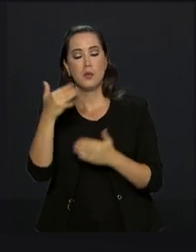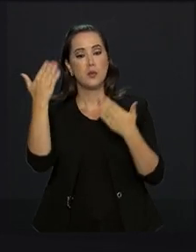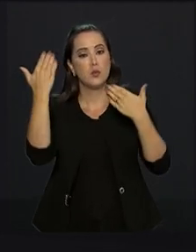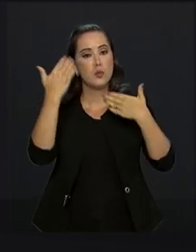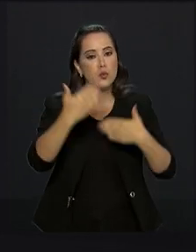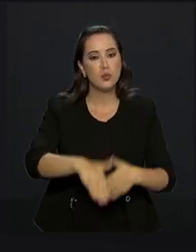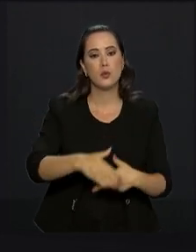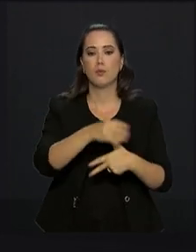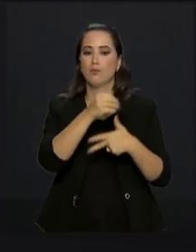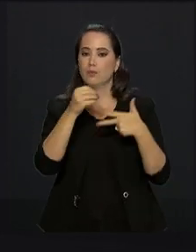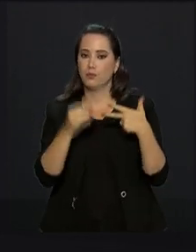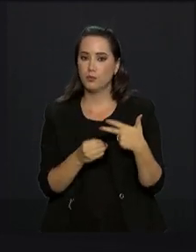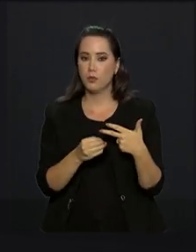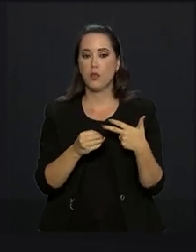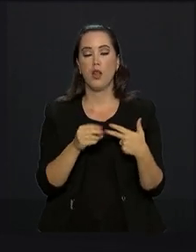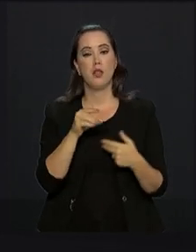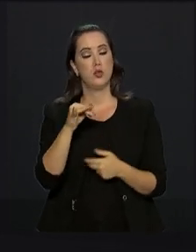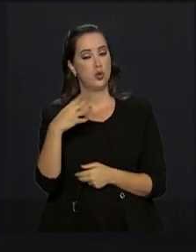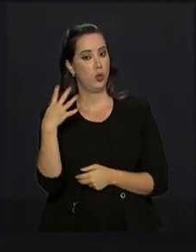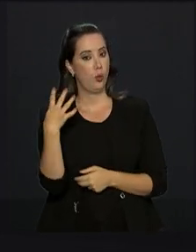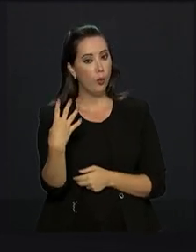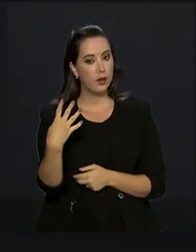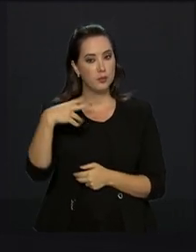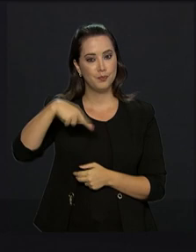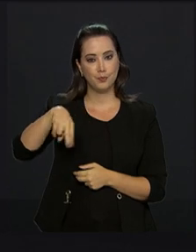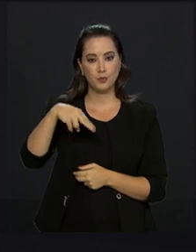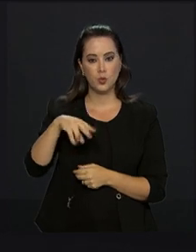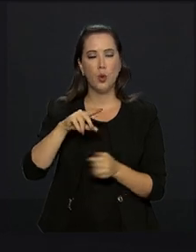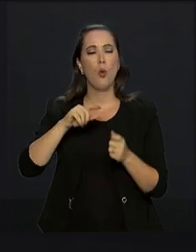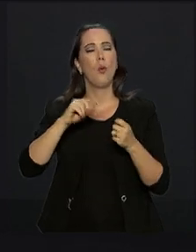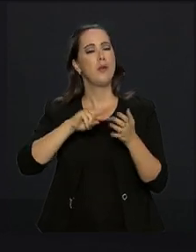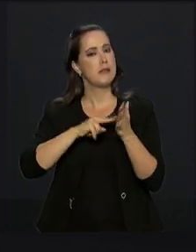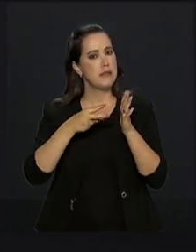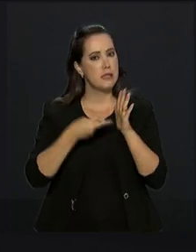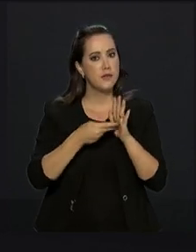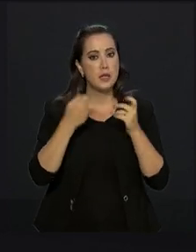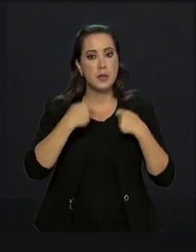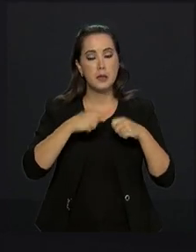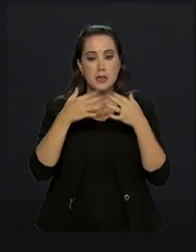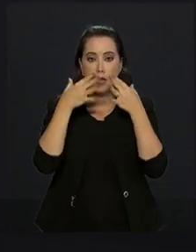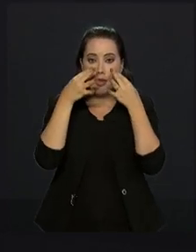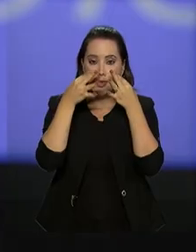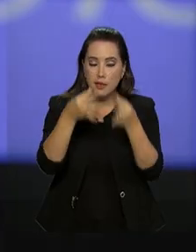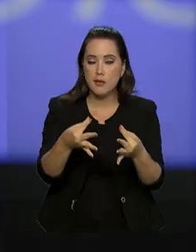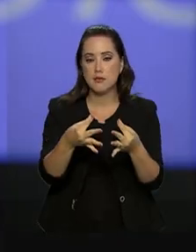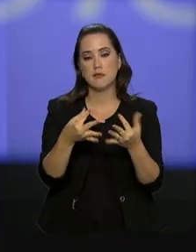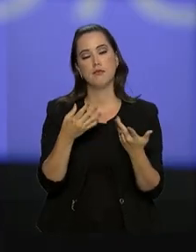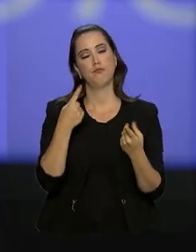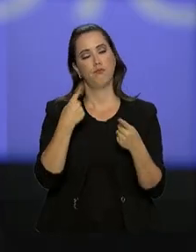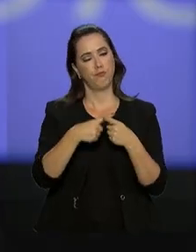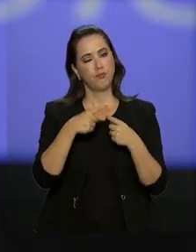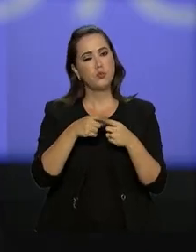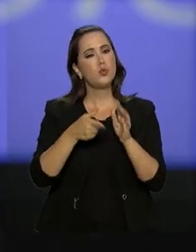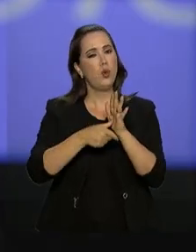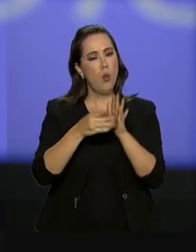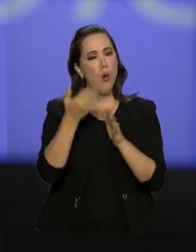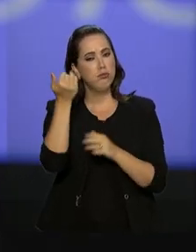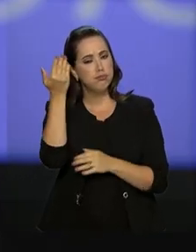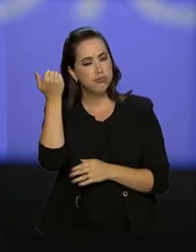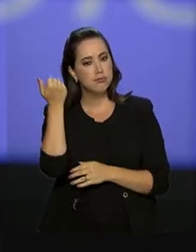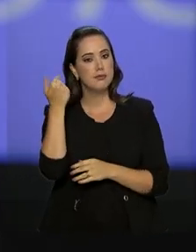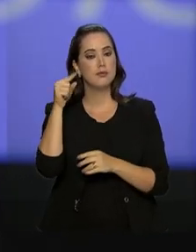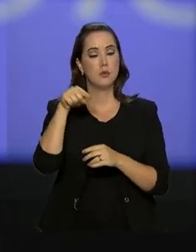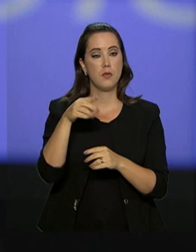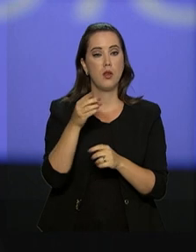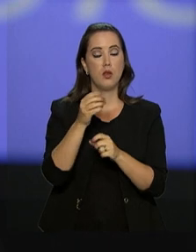aplicação de provas, no dia 4 de novembro. Isto requer uma atenção dobrada. Como em edições passadas,